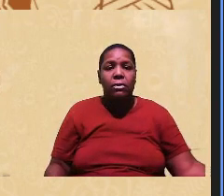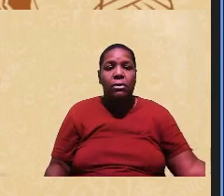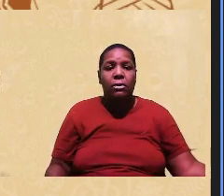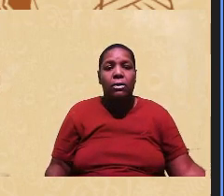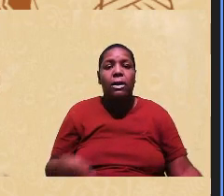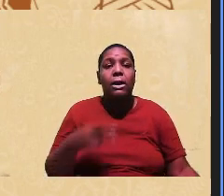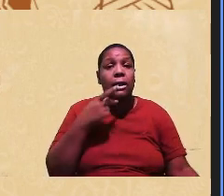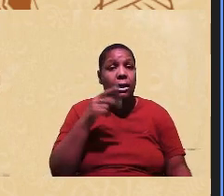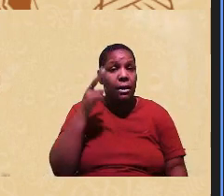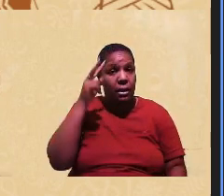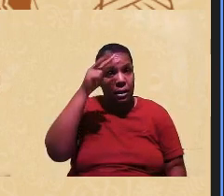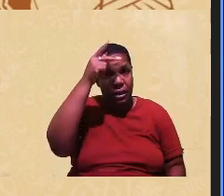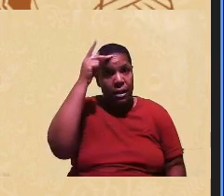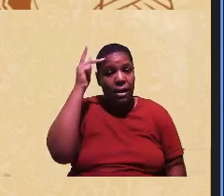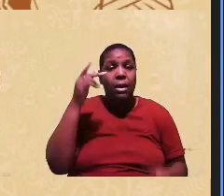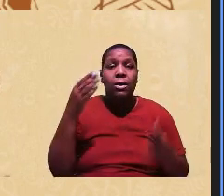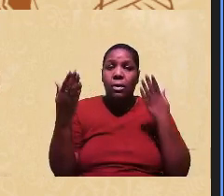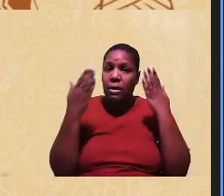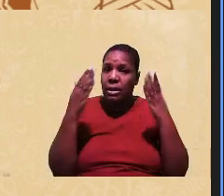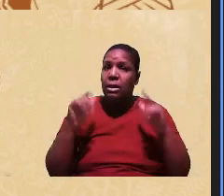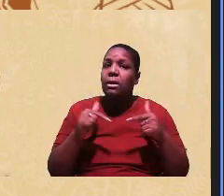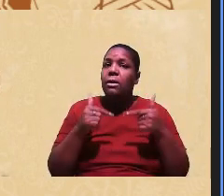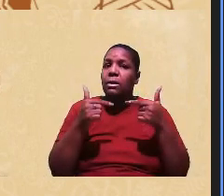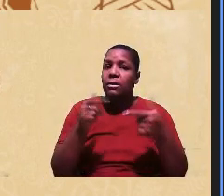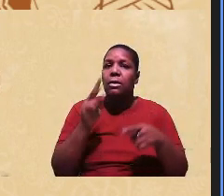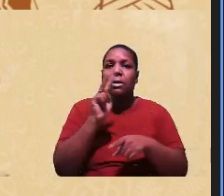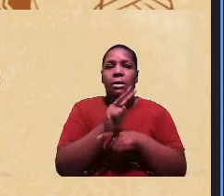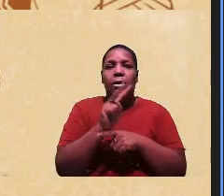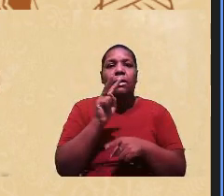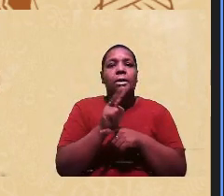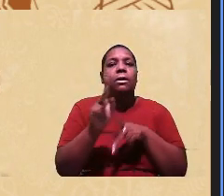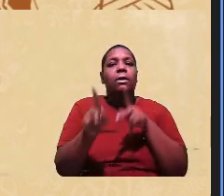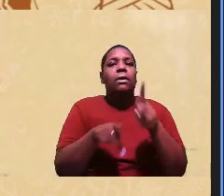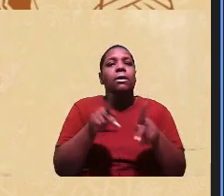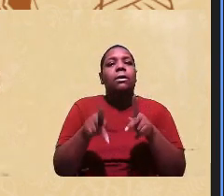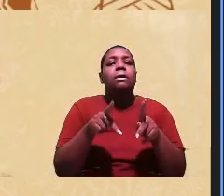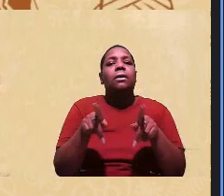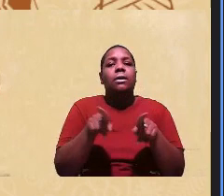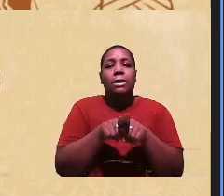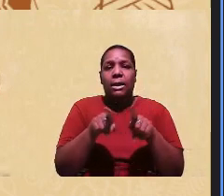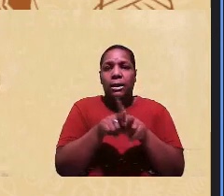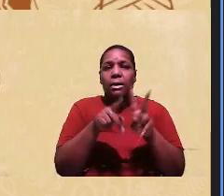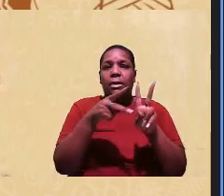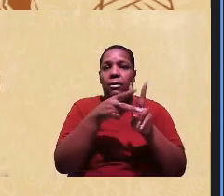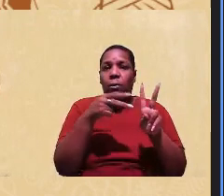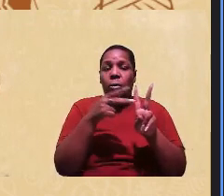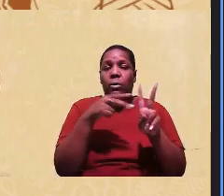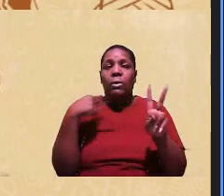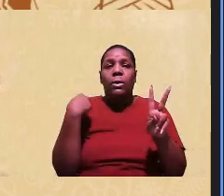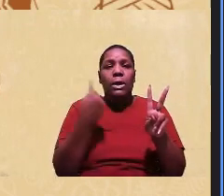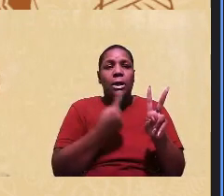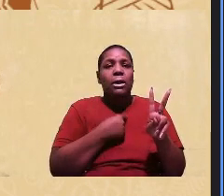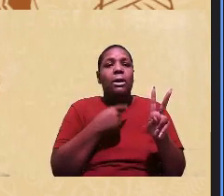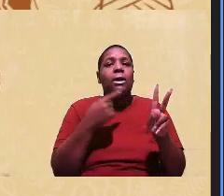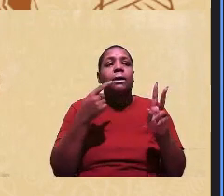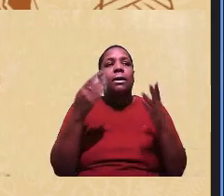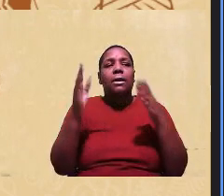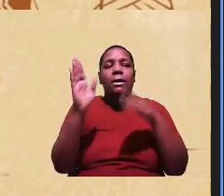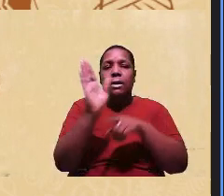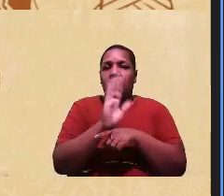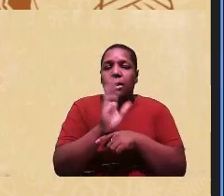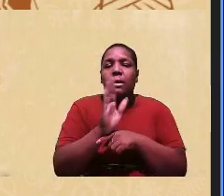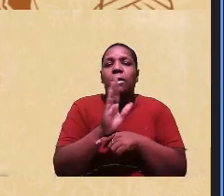psicologia está na luta em defesa dos povos indígenas né nós fizemos vídeo contra o PL